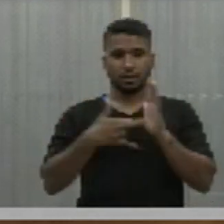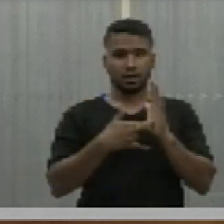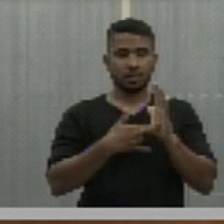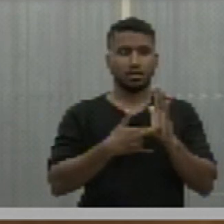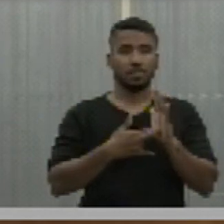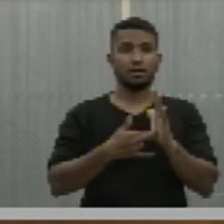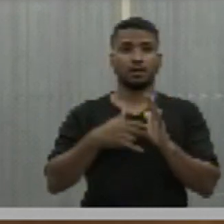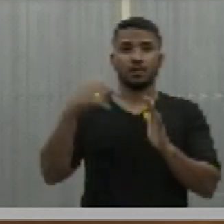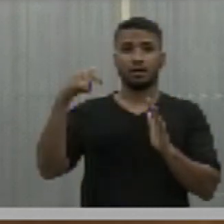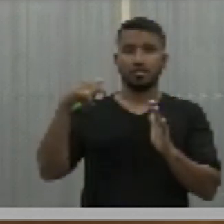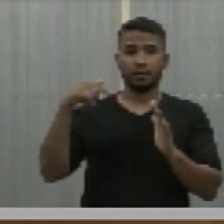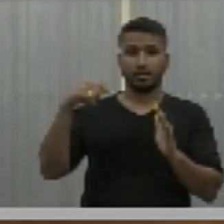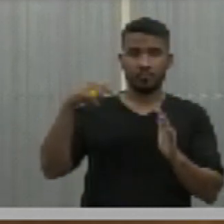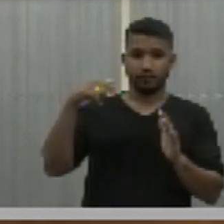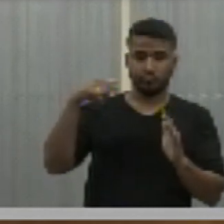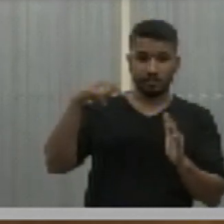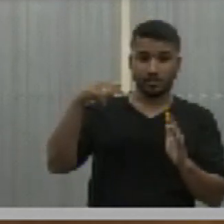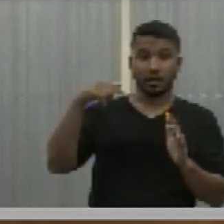Câmara dos Deputados.